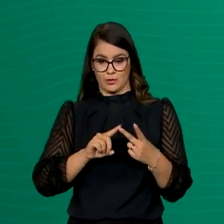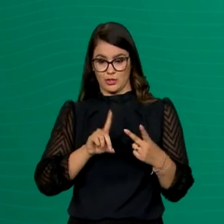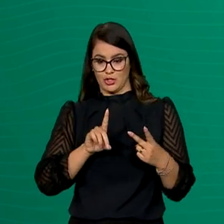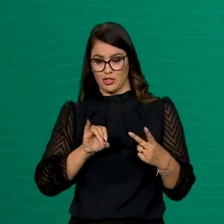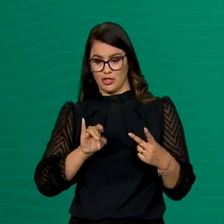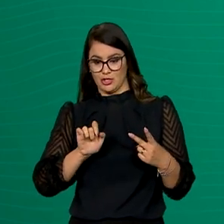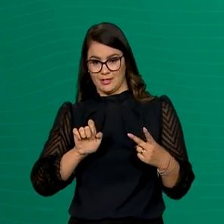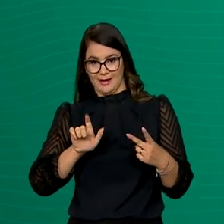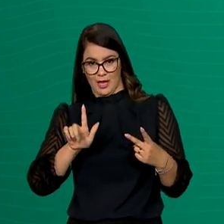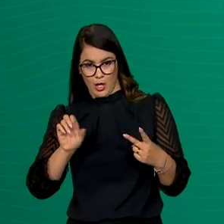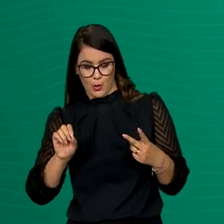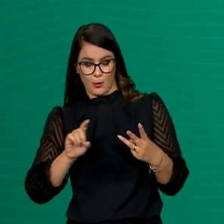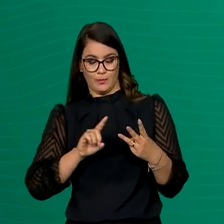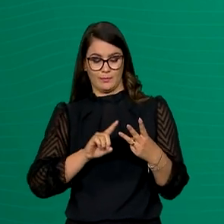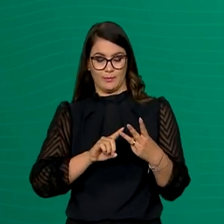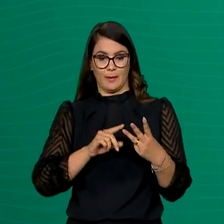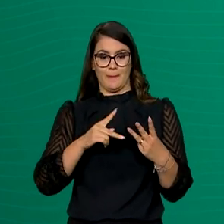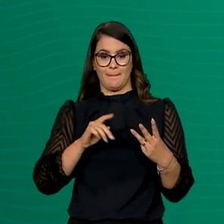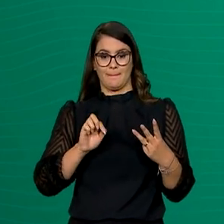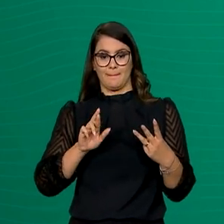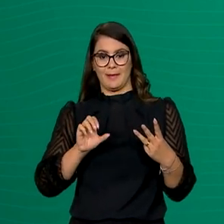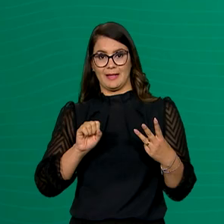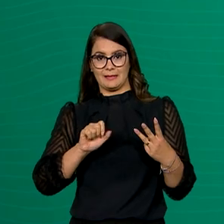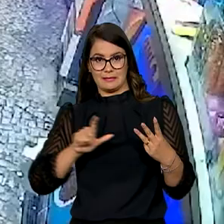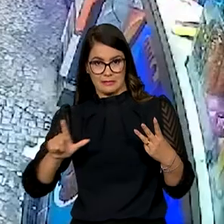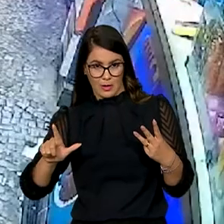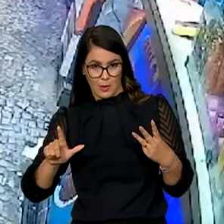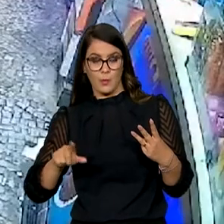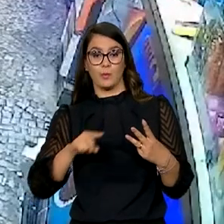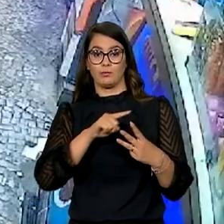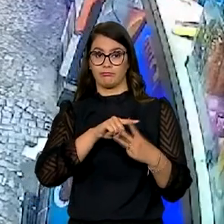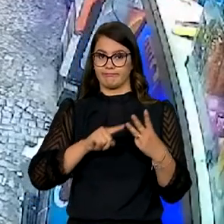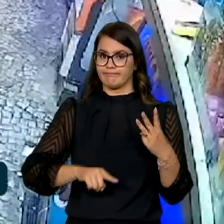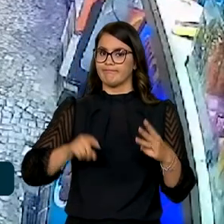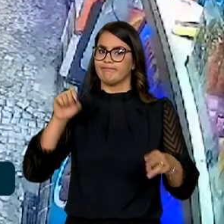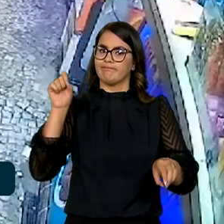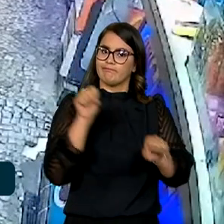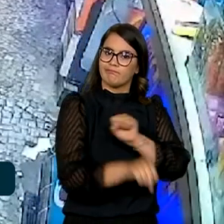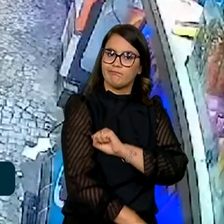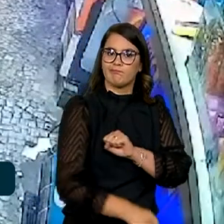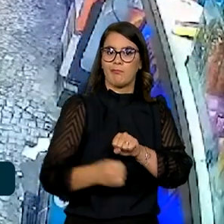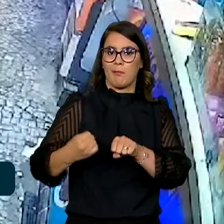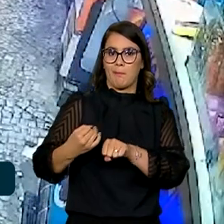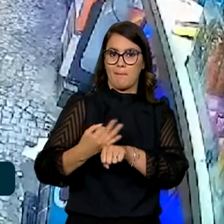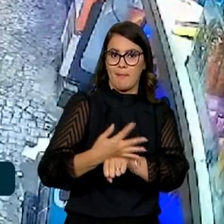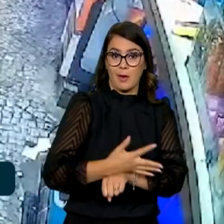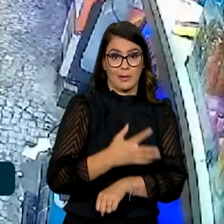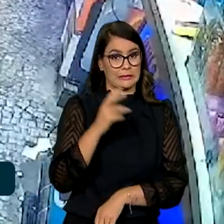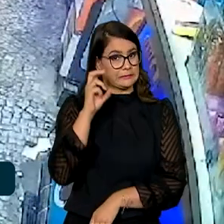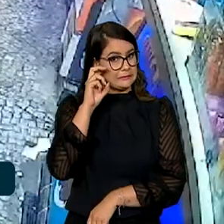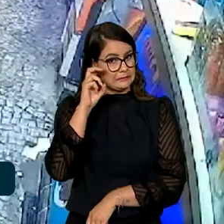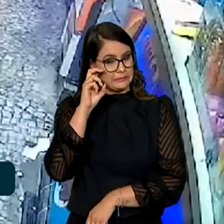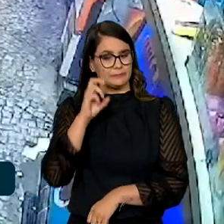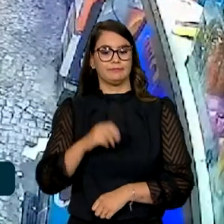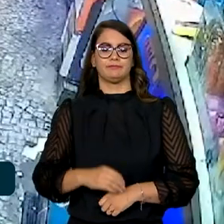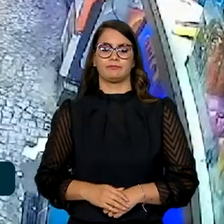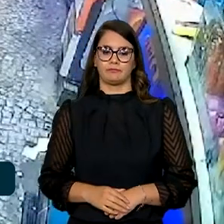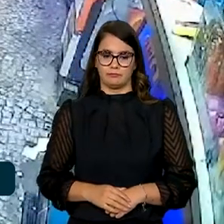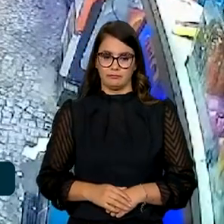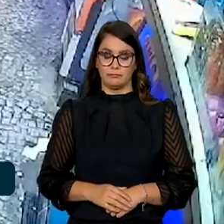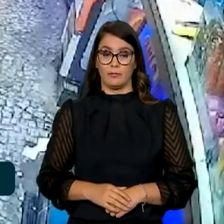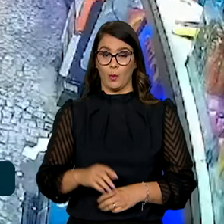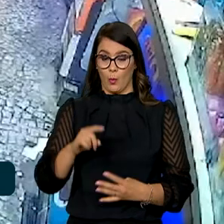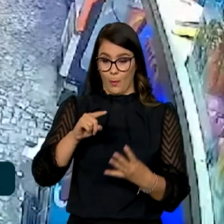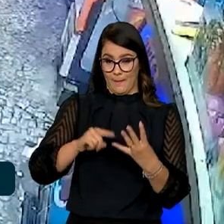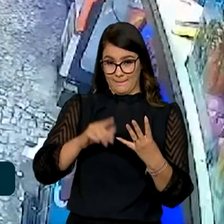Diego Ralf Bonfim e Perseu Ribeiro Almeida foram assassinados na madrugada desta quinta-feira. Uma quarta